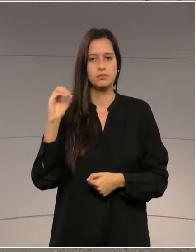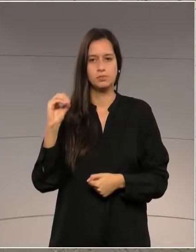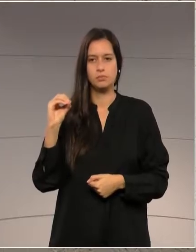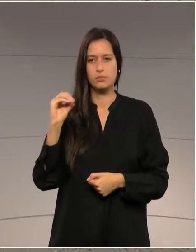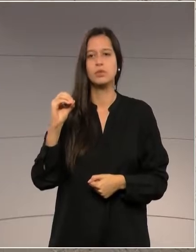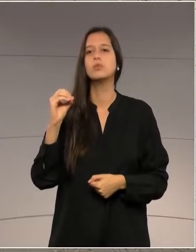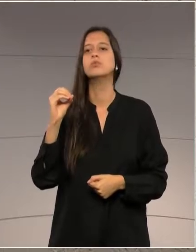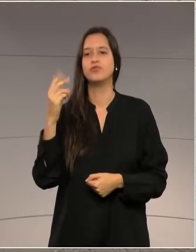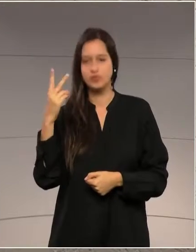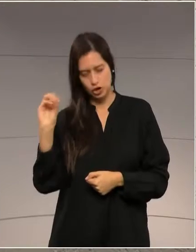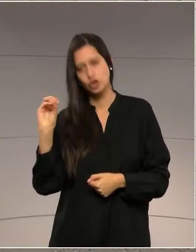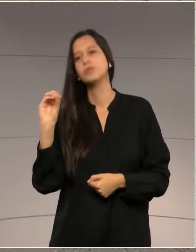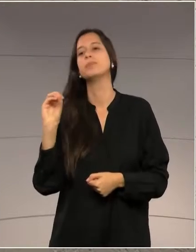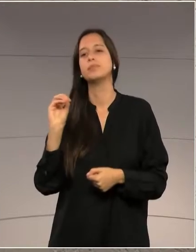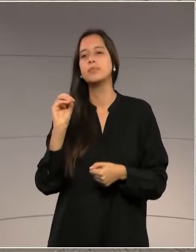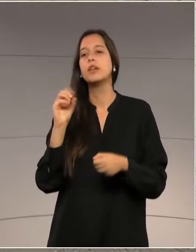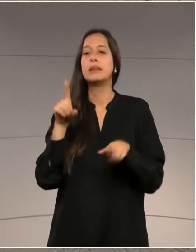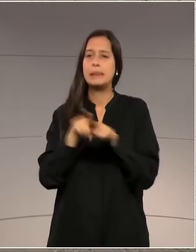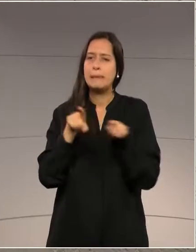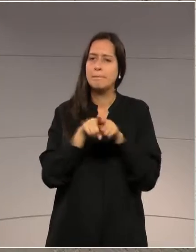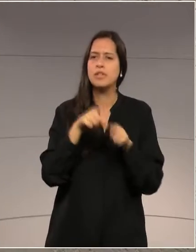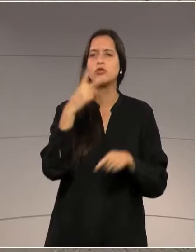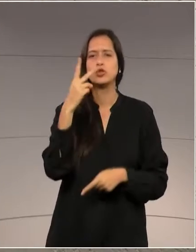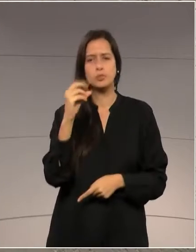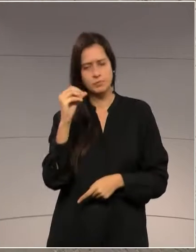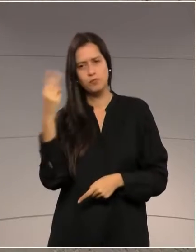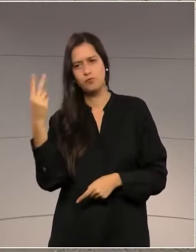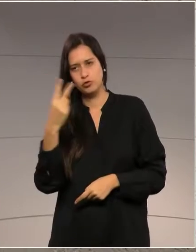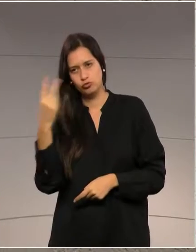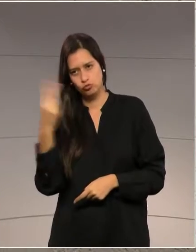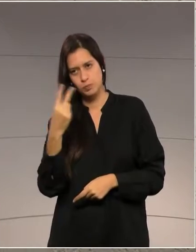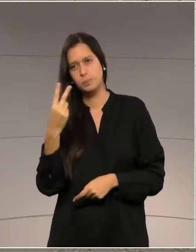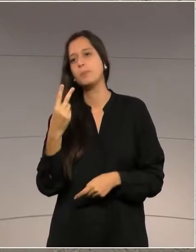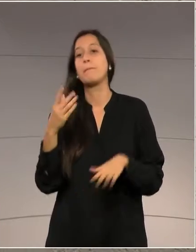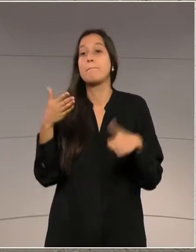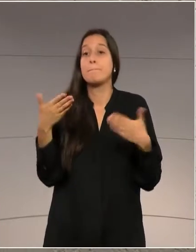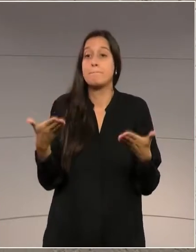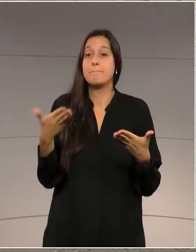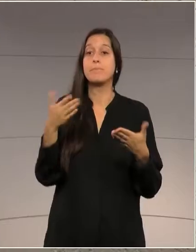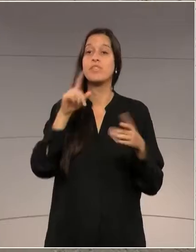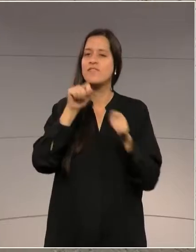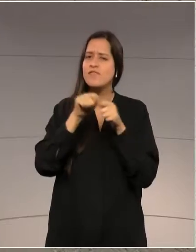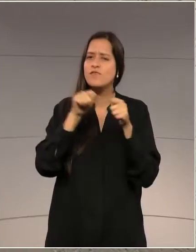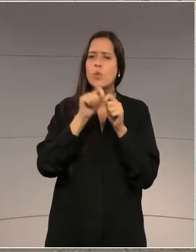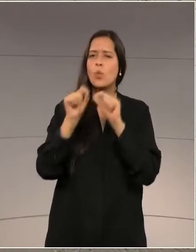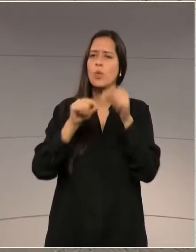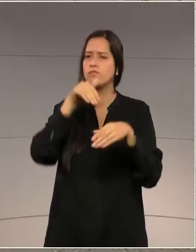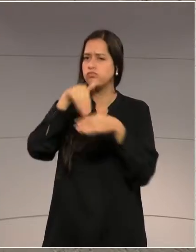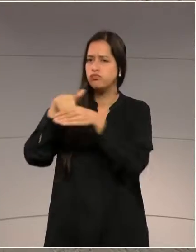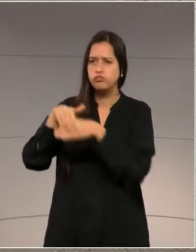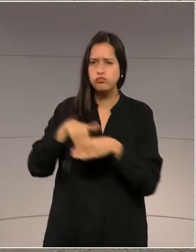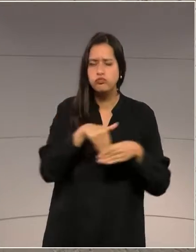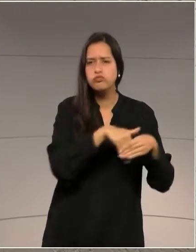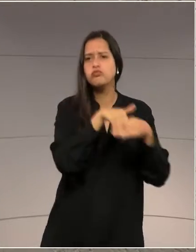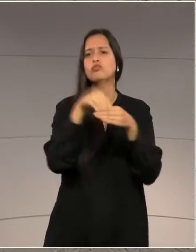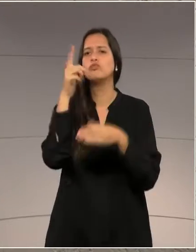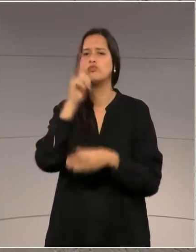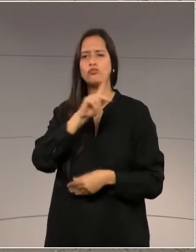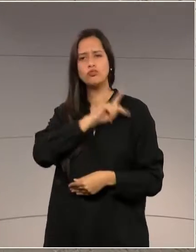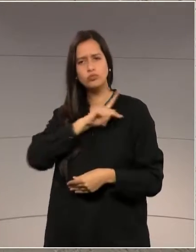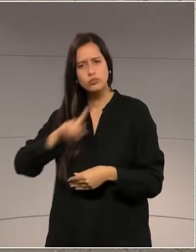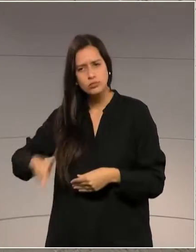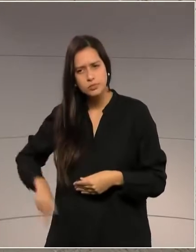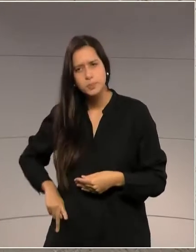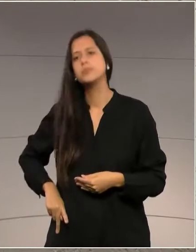dos Tribunais de Contas Estaduais, que votam na presidência do Instituto Rui Barbosa. Então, um paranaense ganhando destaque na sua